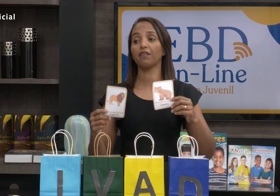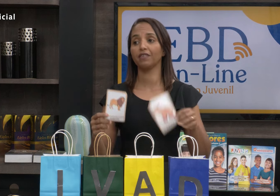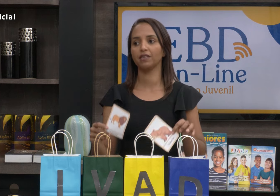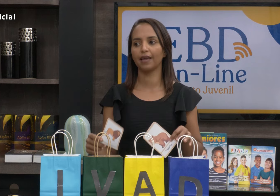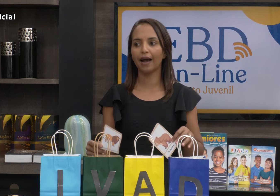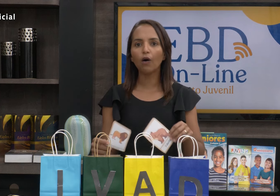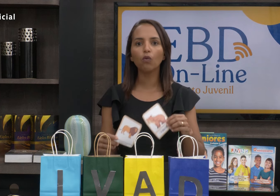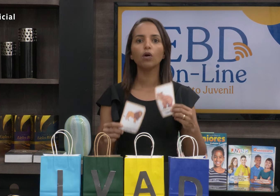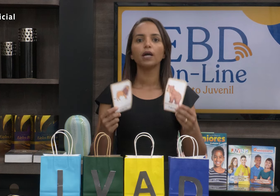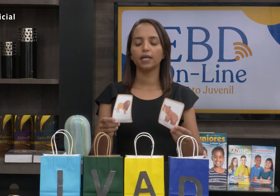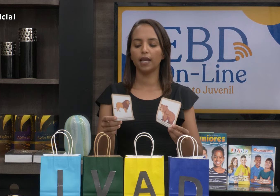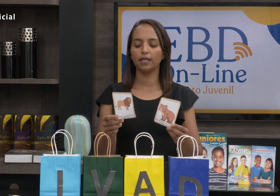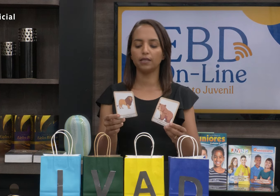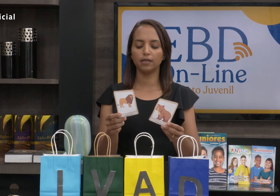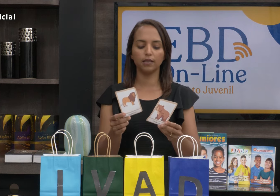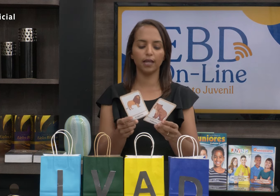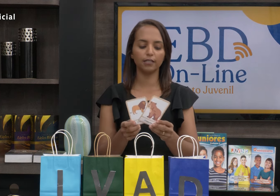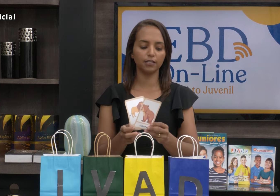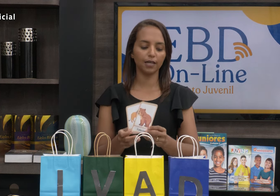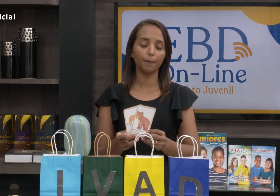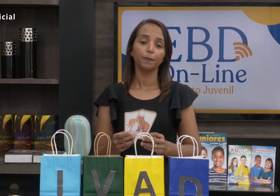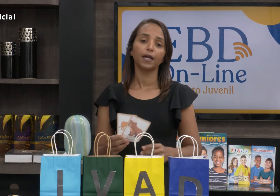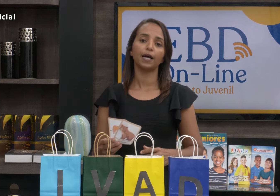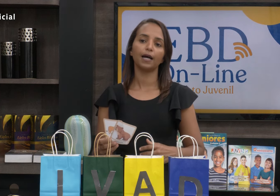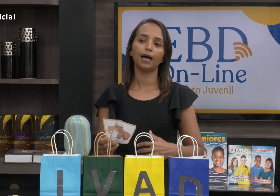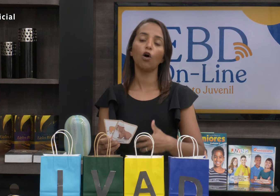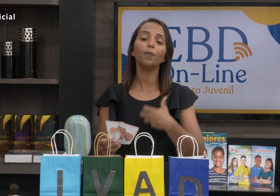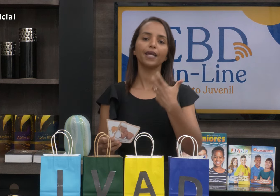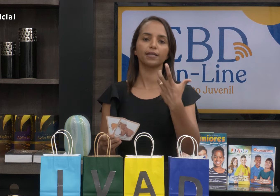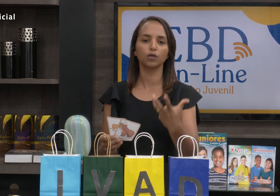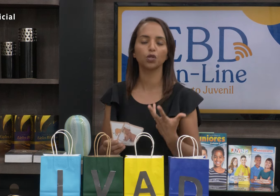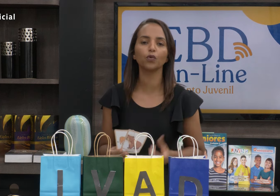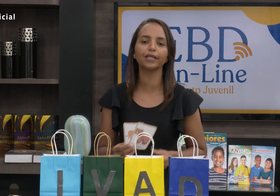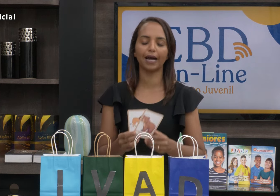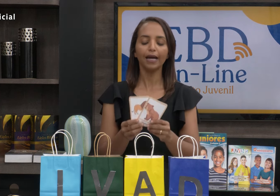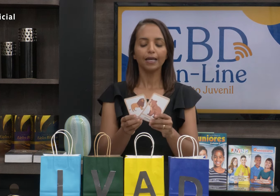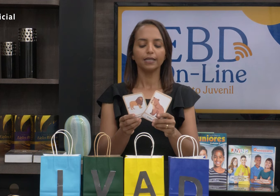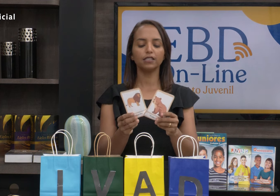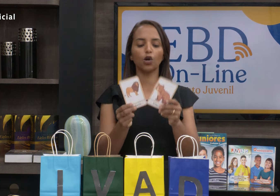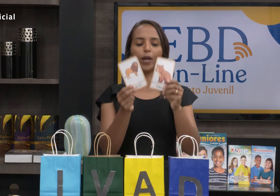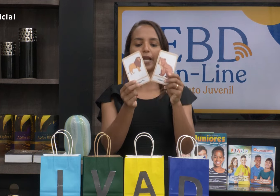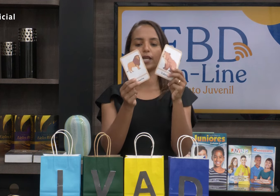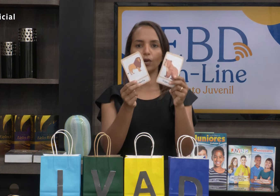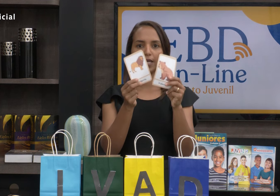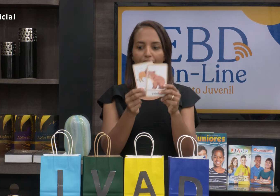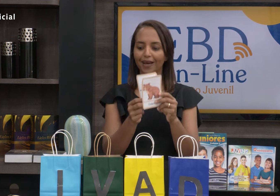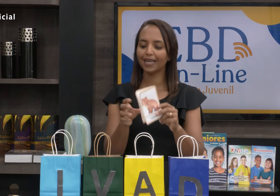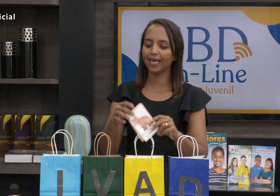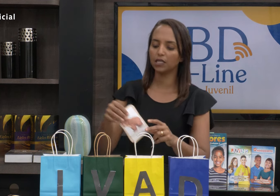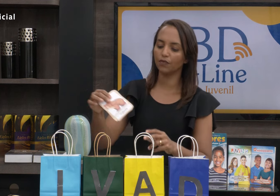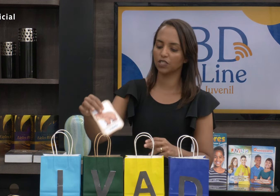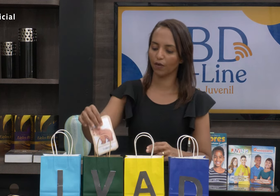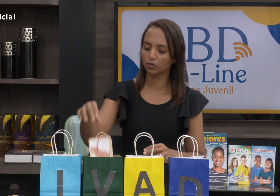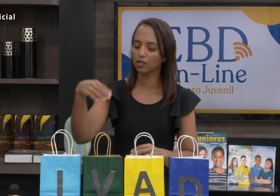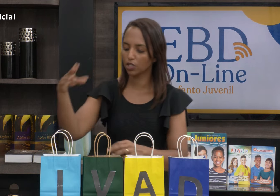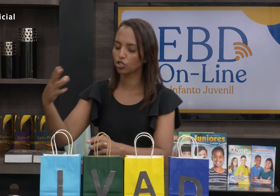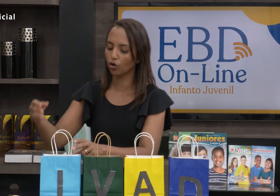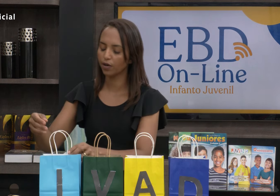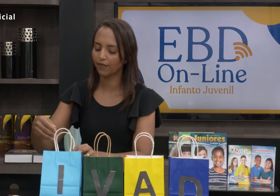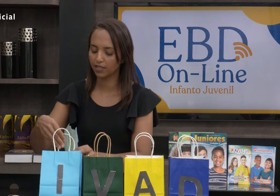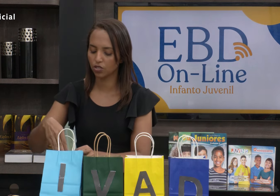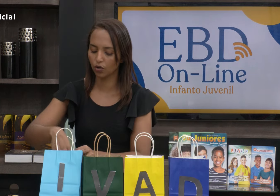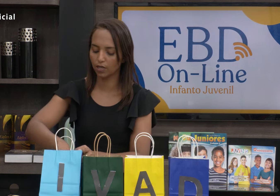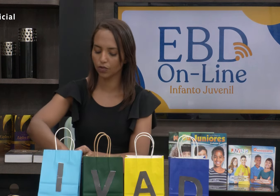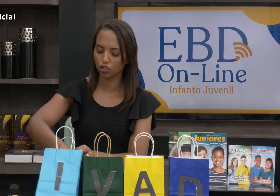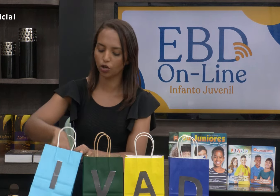do seu pai, defender algo que ele tinha a obrigação de cuidar, então ele aqui era valente, você vai contando a